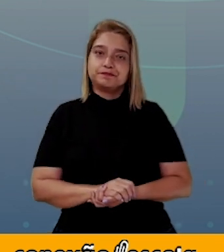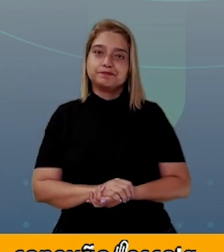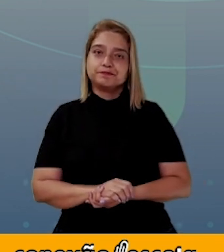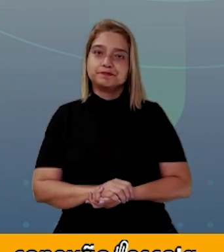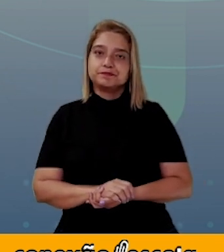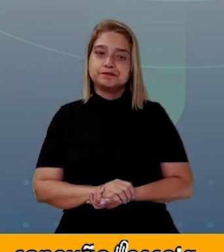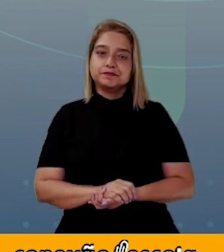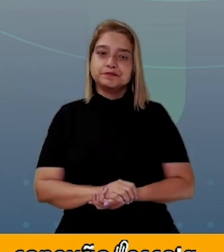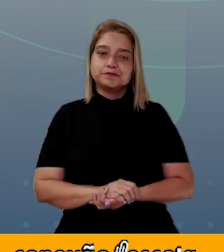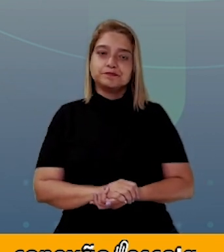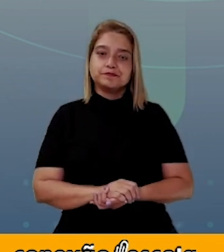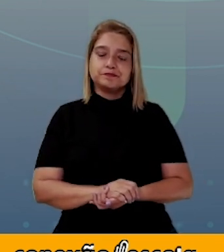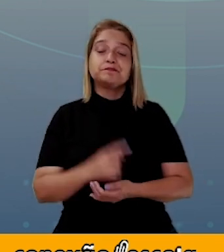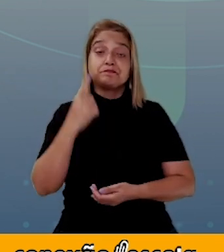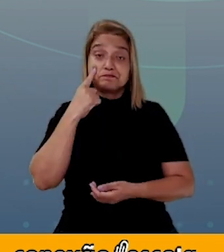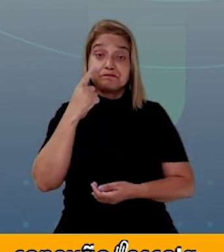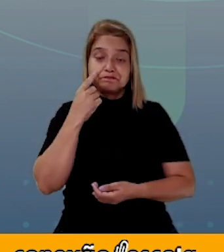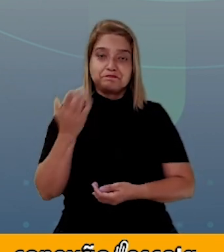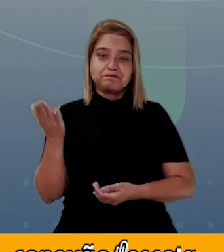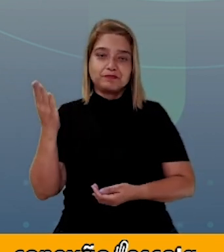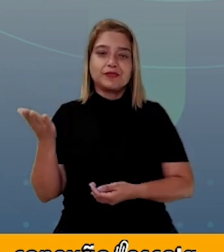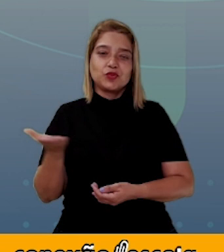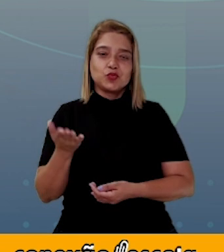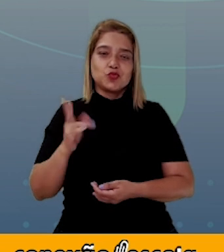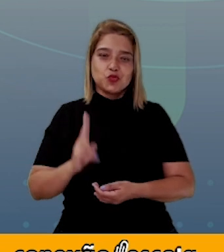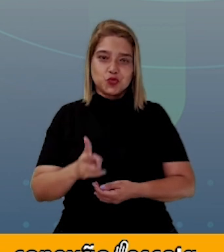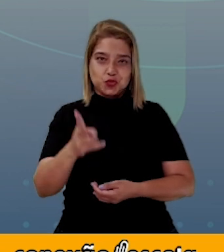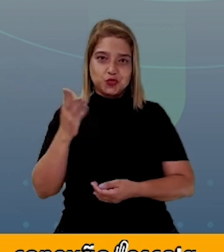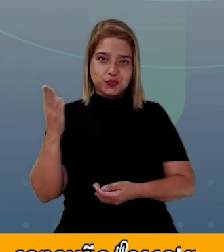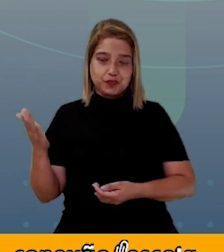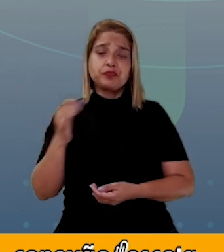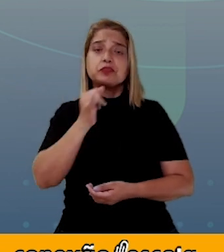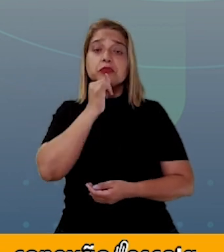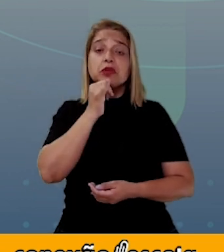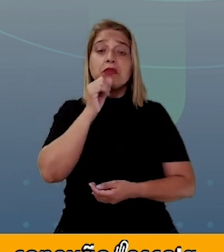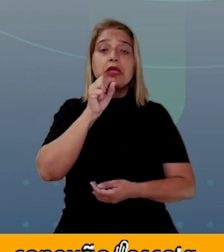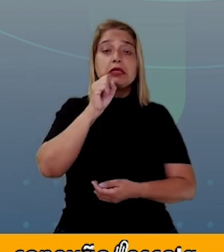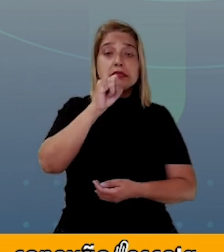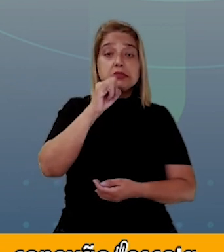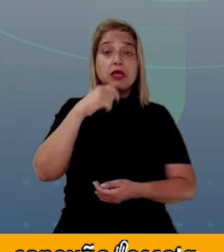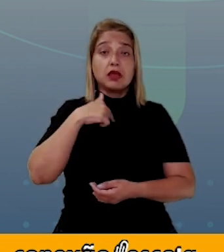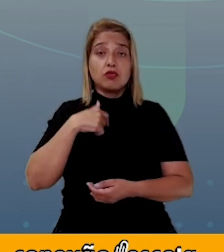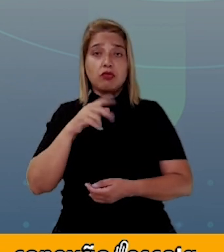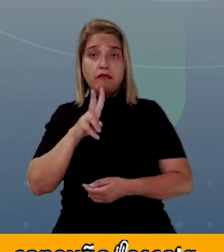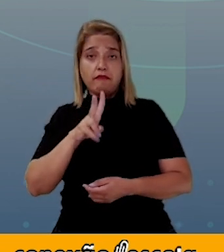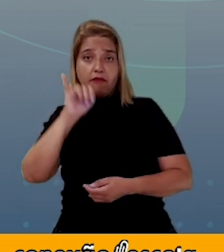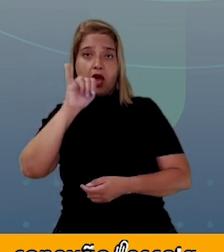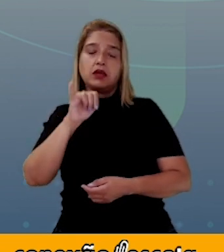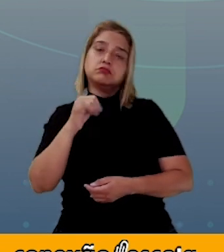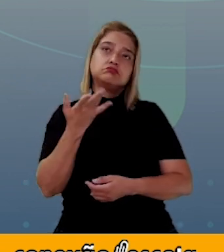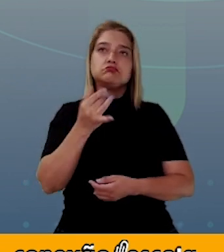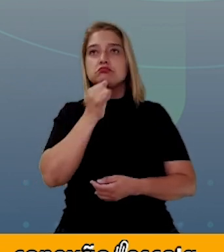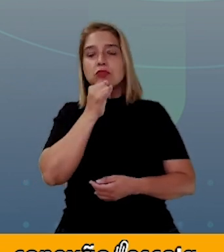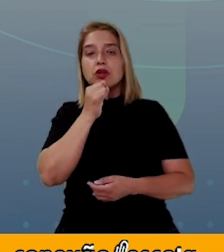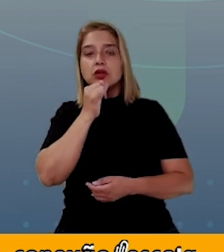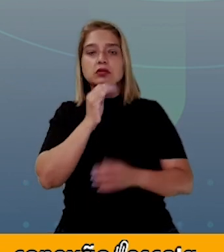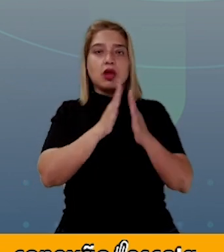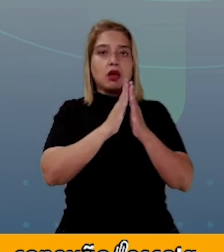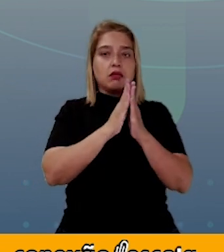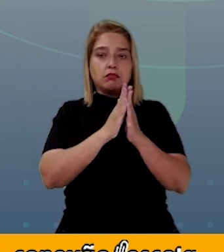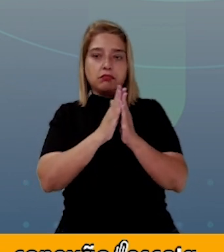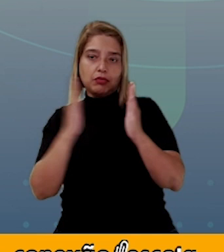Ok? Então, vamos continuar. Não tem como eu aumentar o tamanho de um objeto